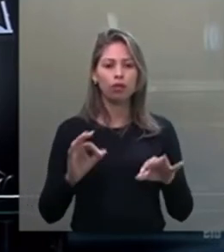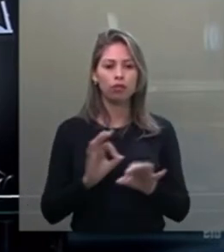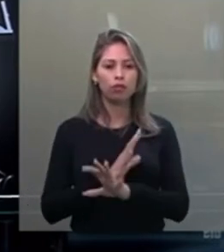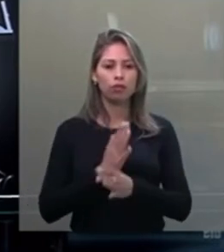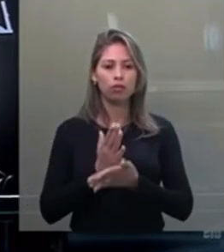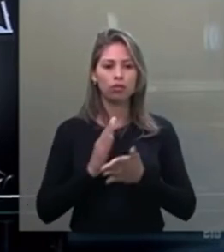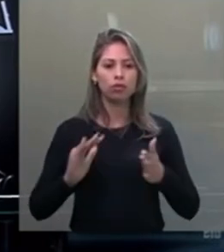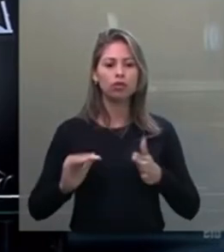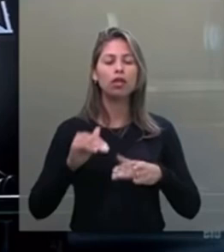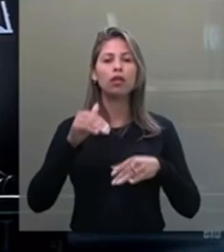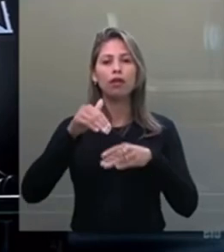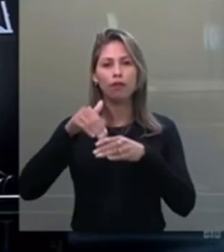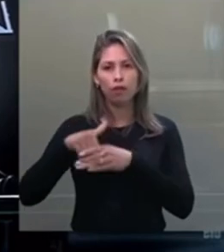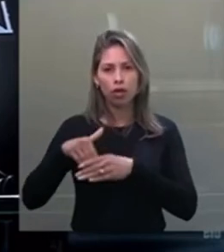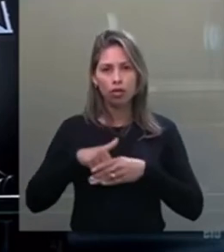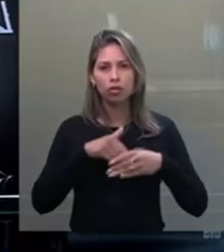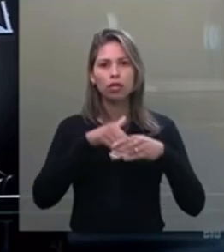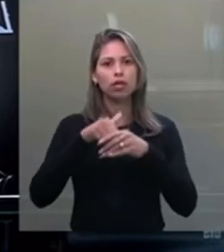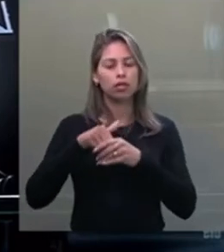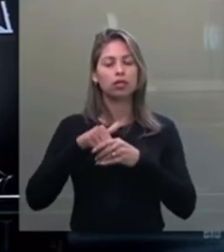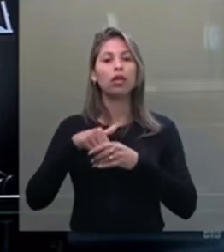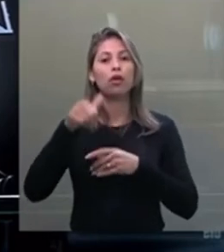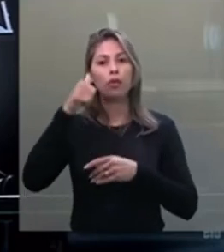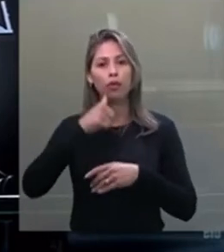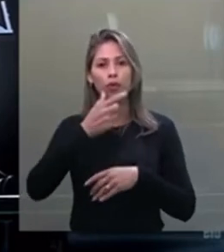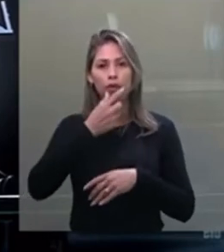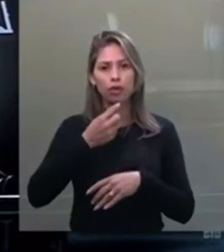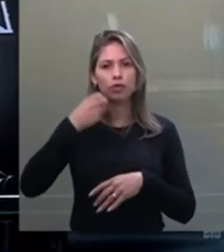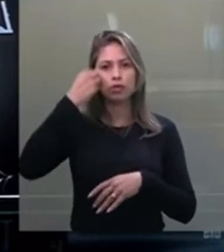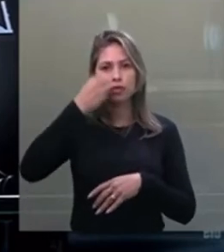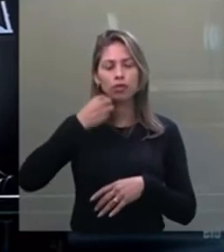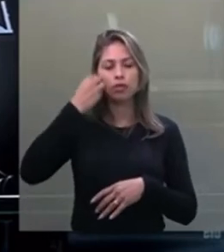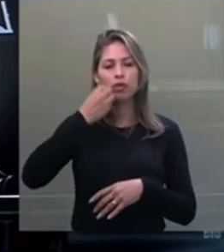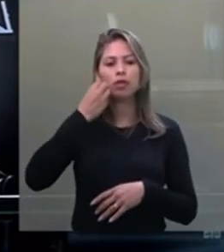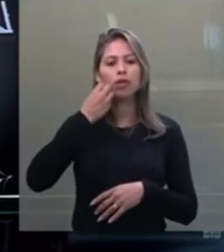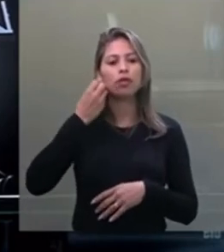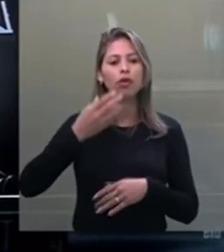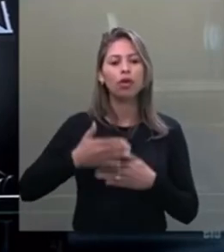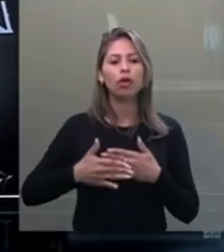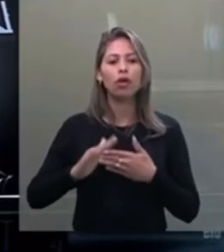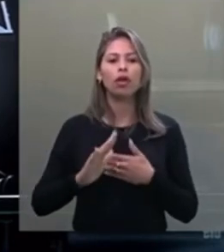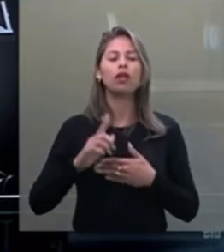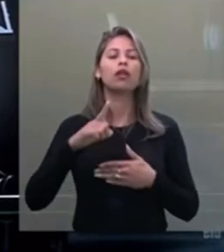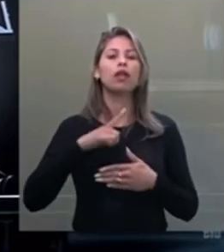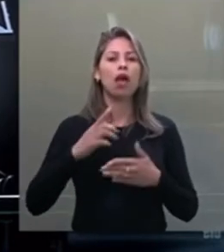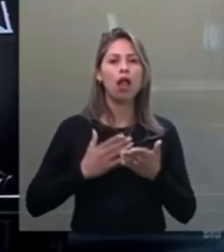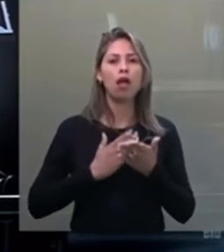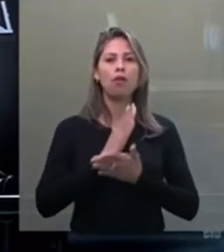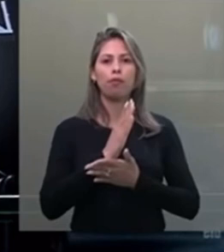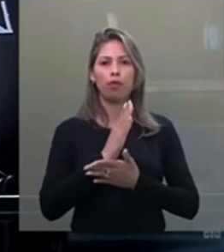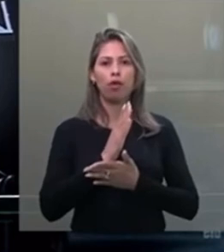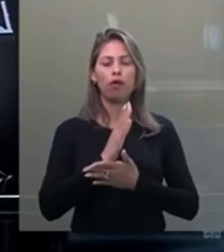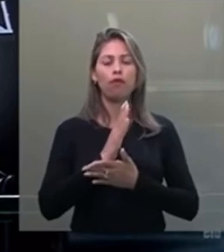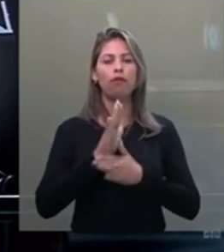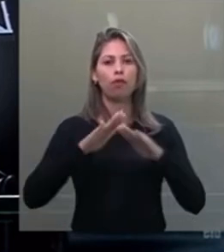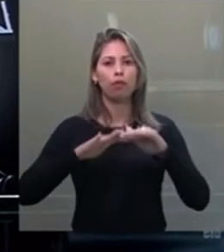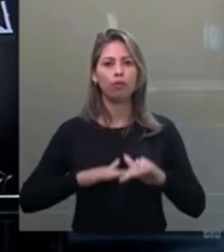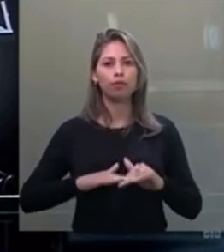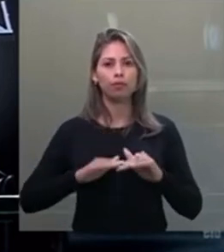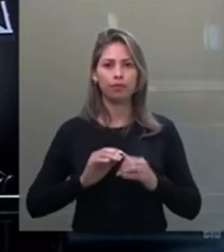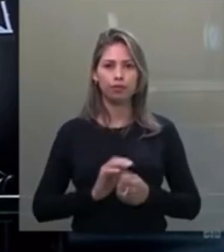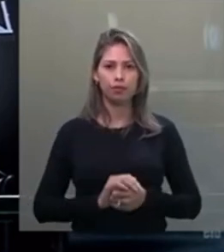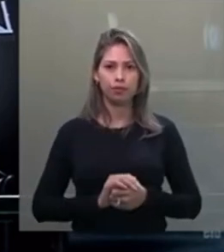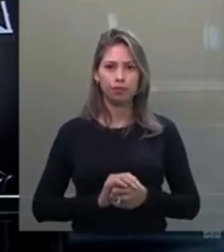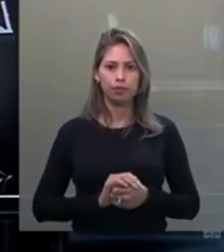em votação, as senhoras senadoras e os senhores senadores que a aprovam, permaneçam como se